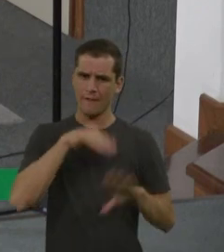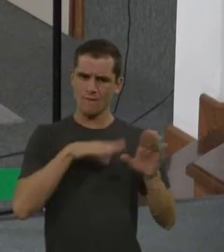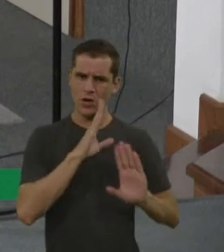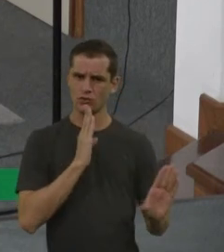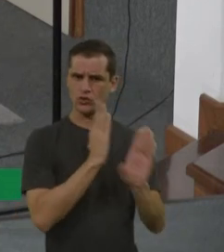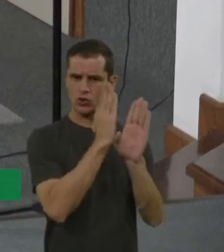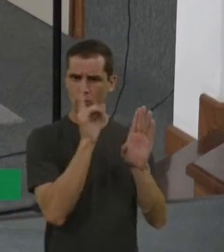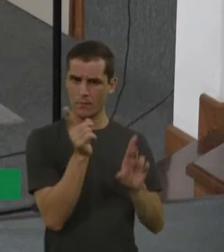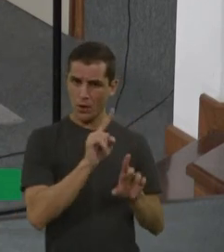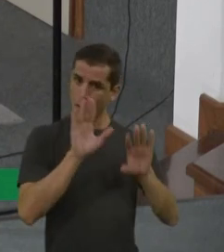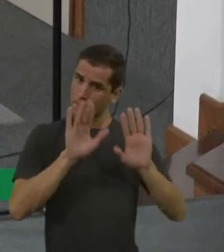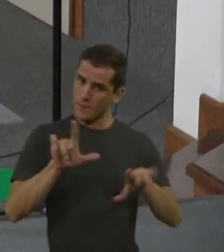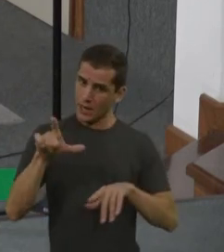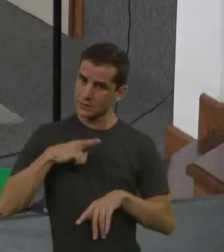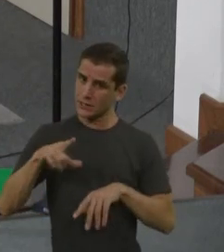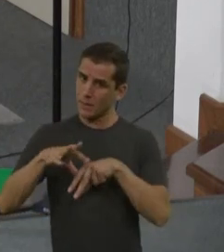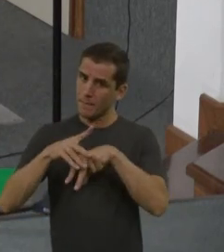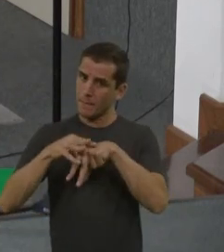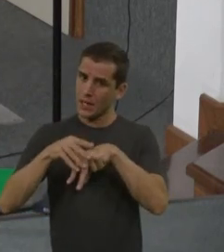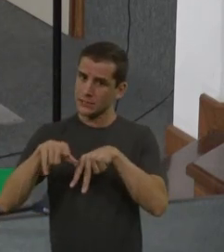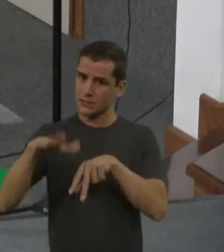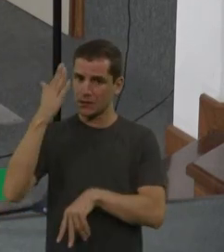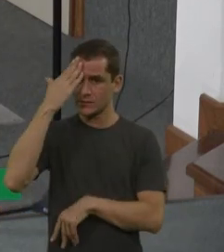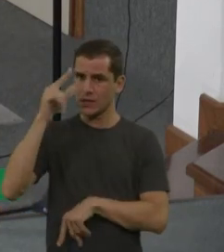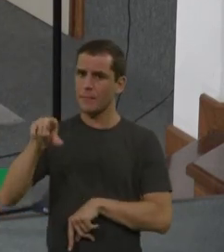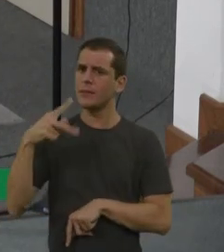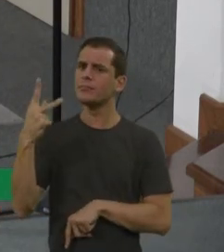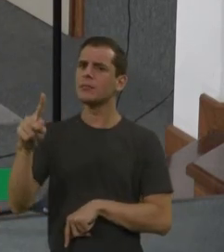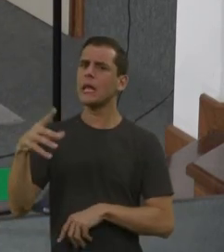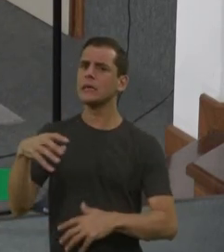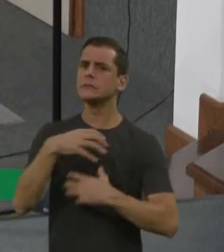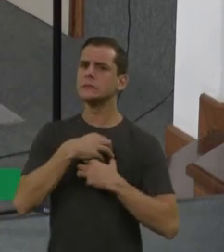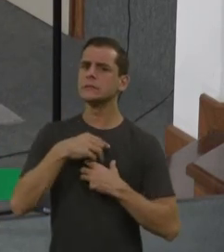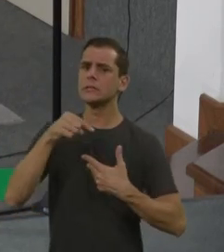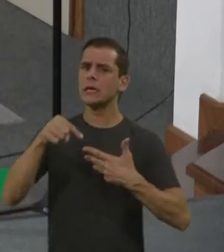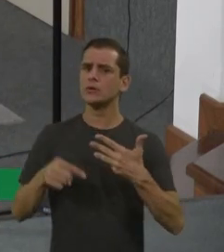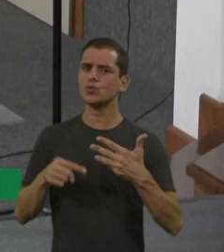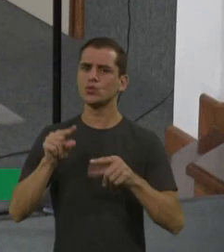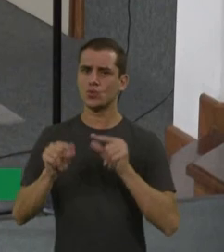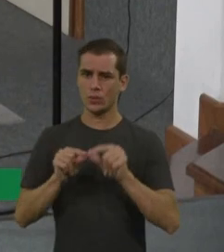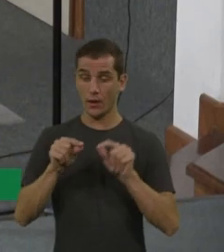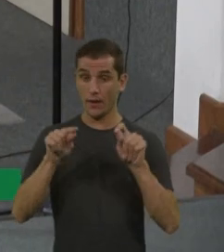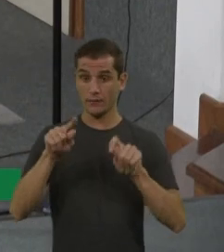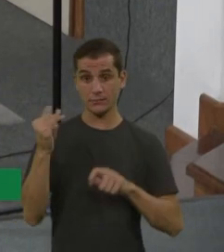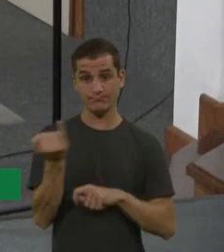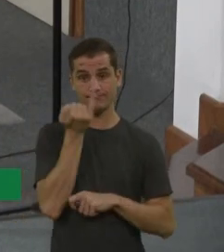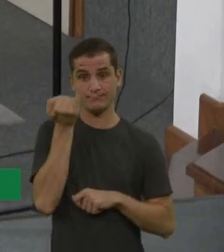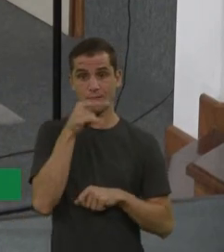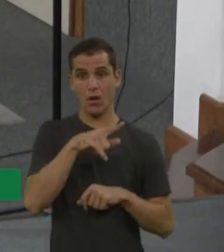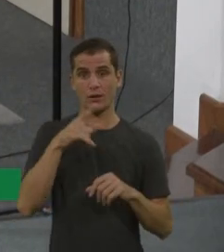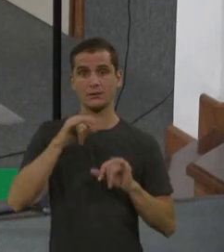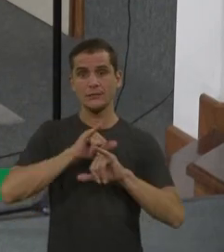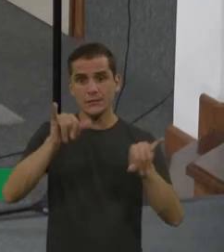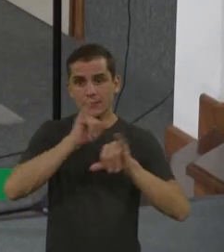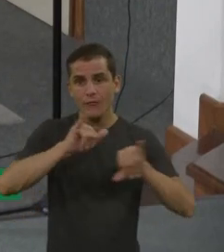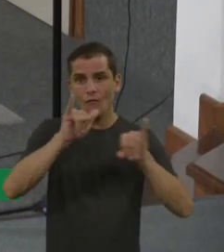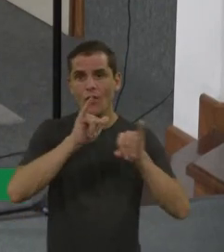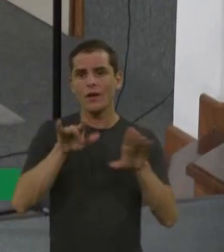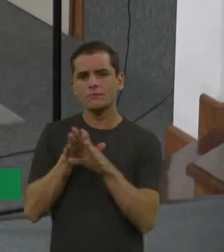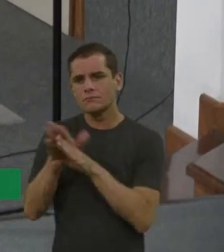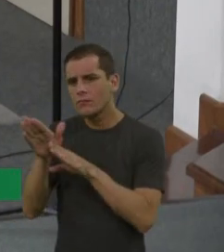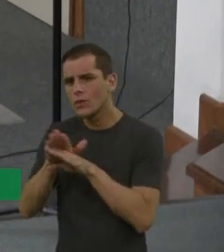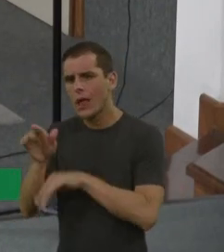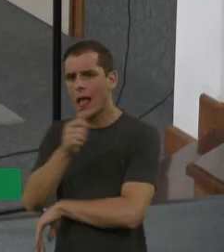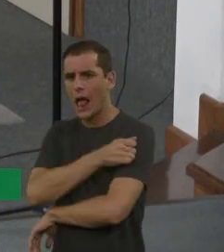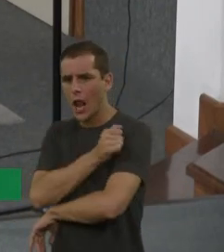Então, isso é muito importante saber preencher, né? A gente faz essa divulgação, gente orienta os alunos, orienta os nossos colegas,